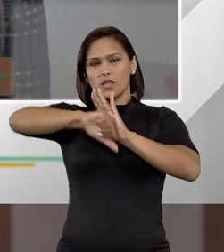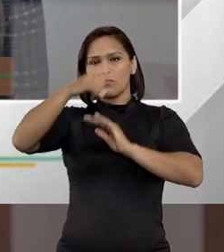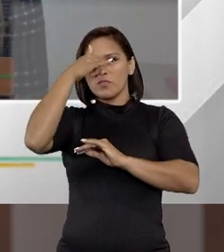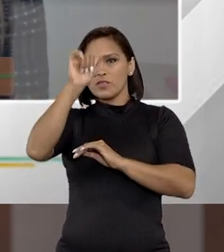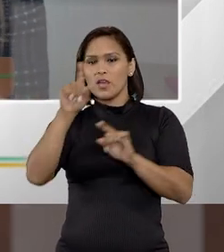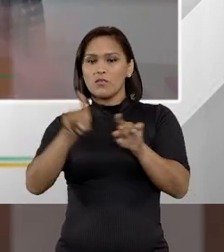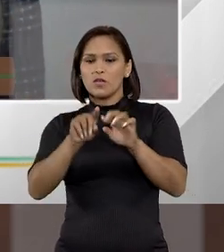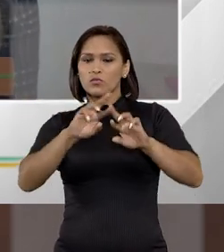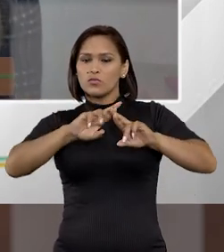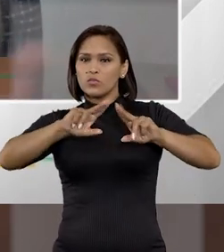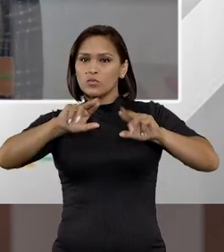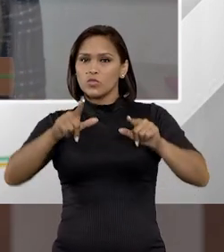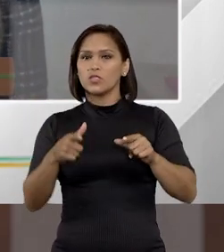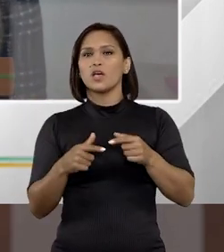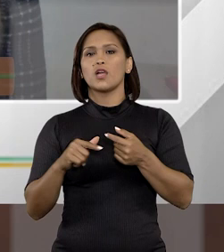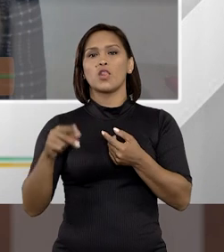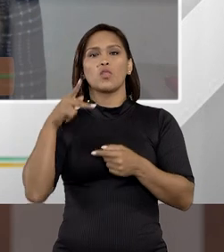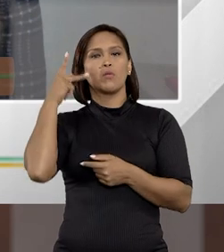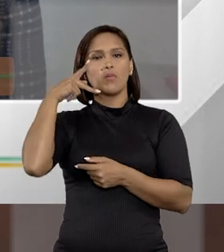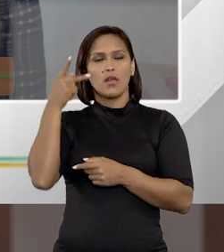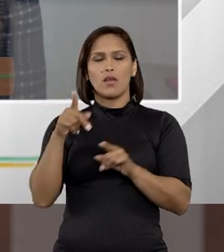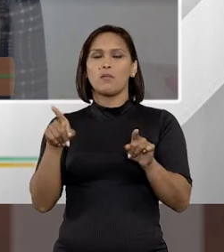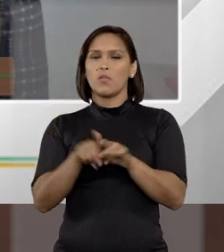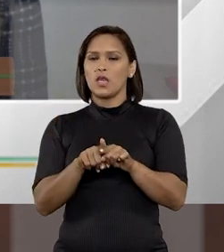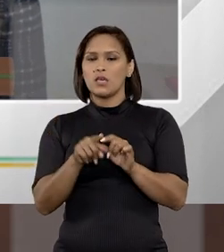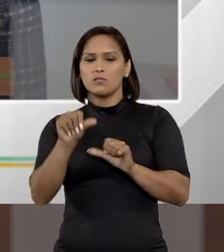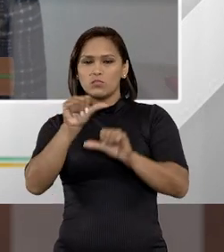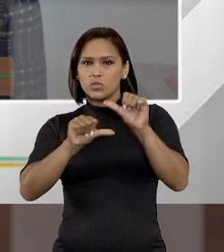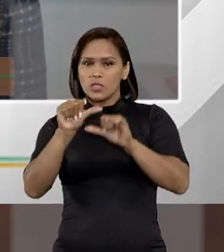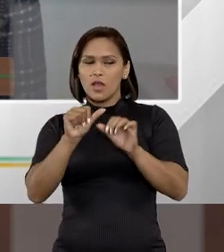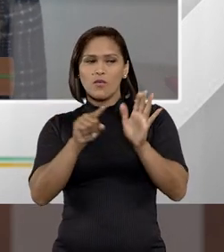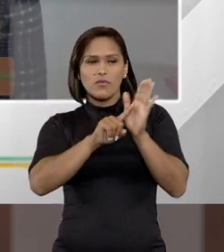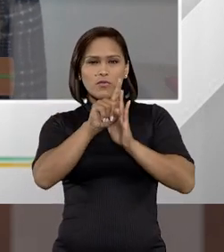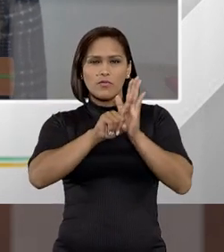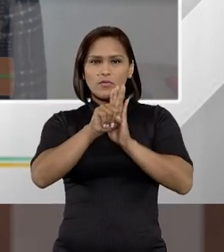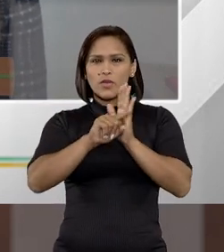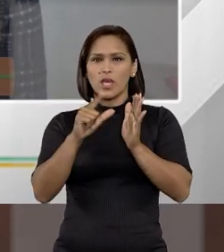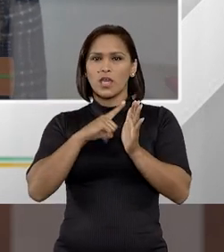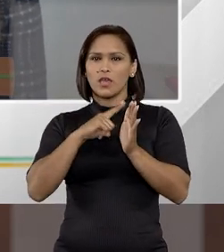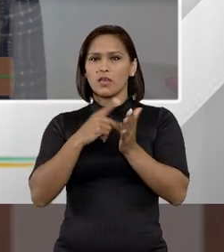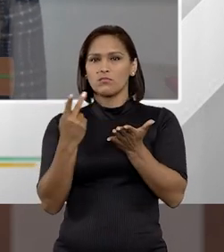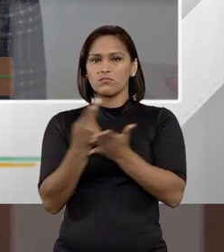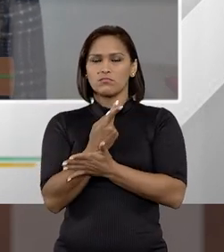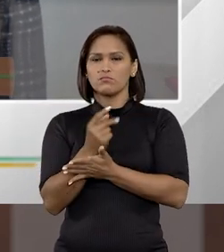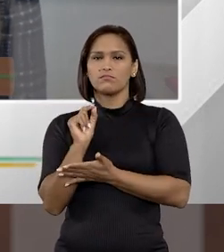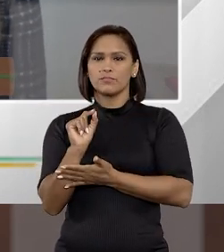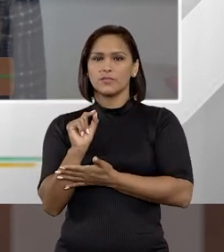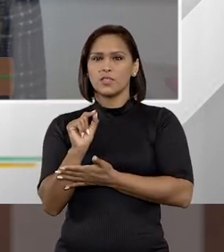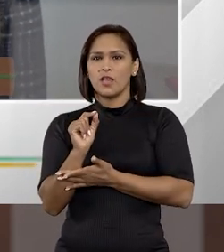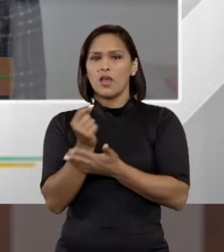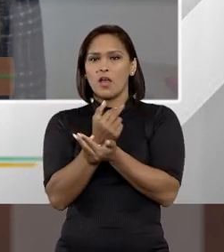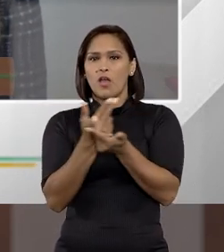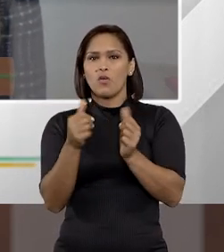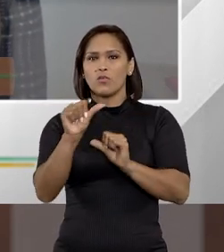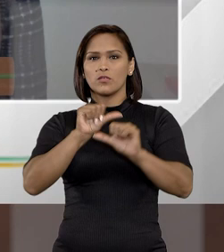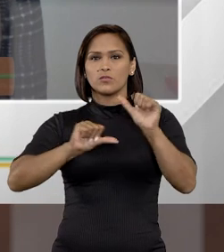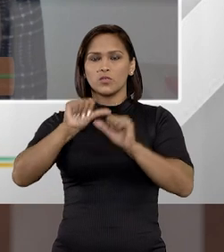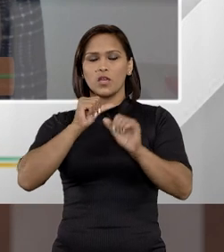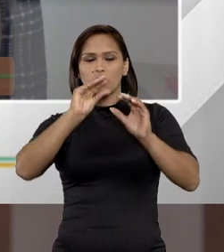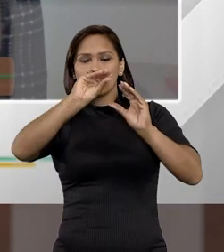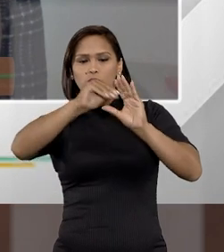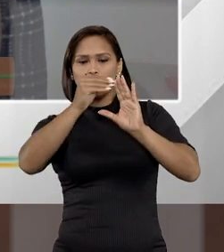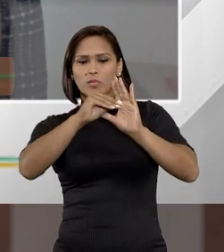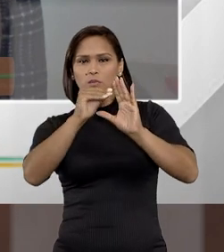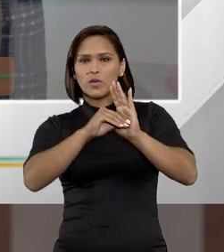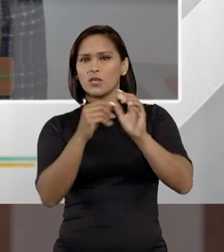objeto de algumas mudanças no parlamento e, inclusive, a gente até verifica que há aí algumas mudanças